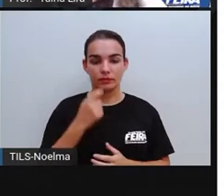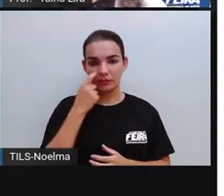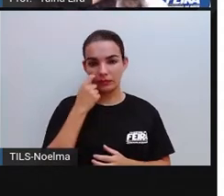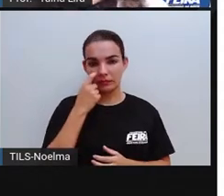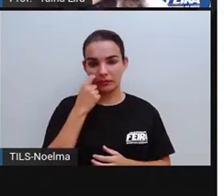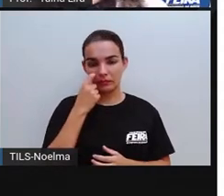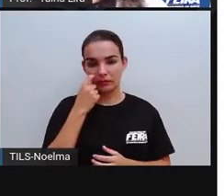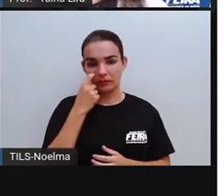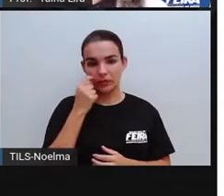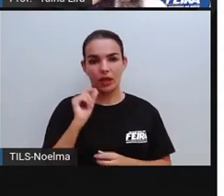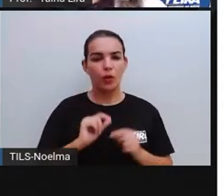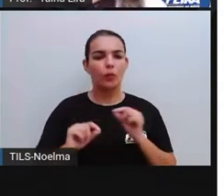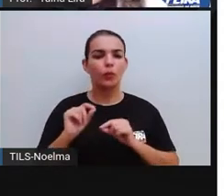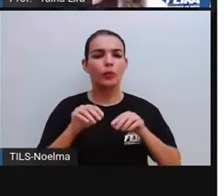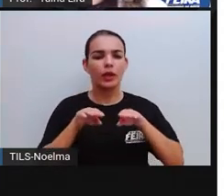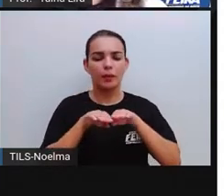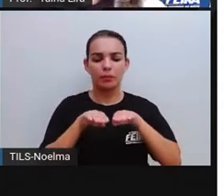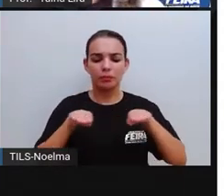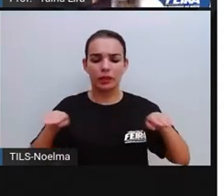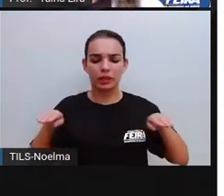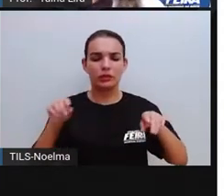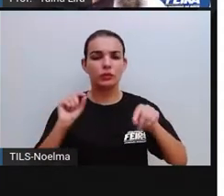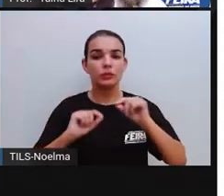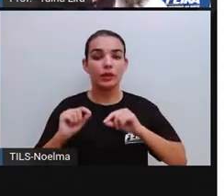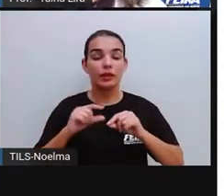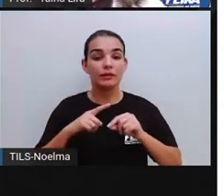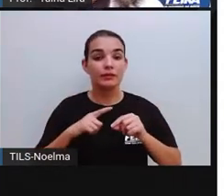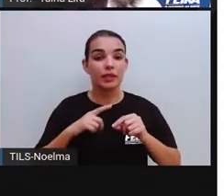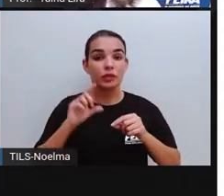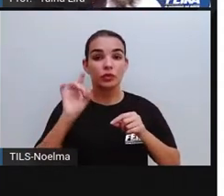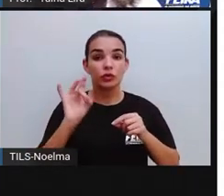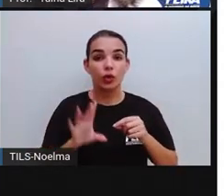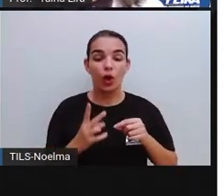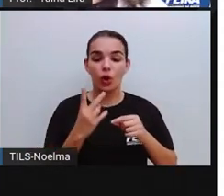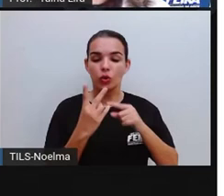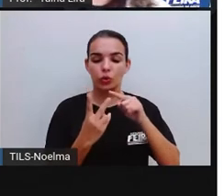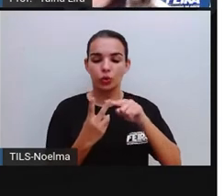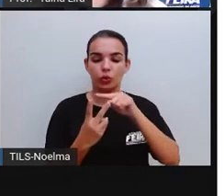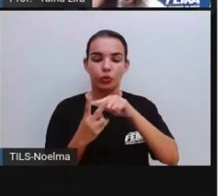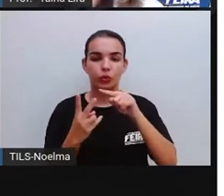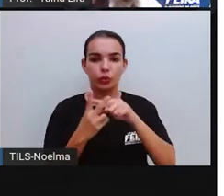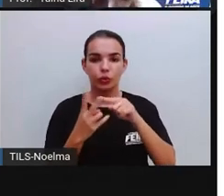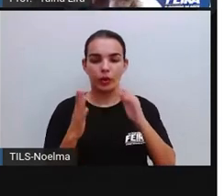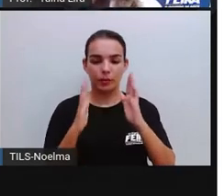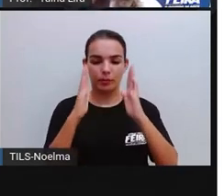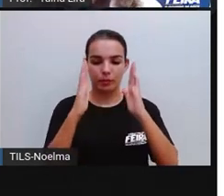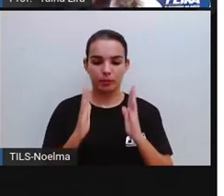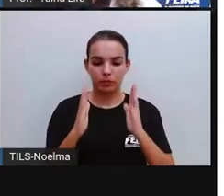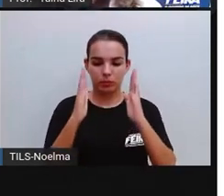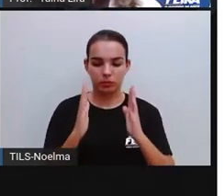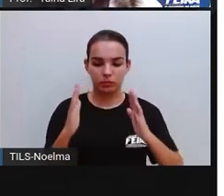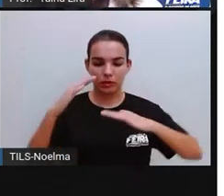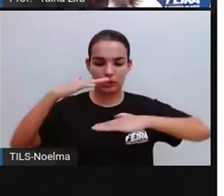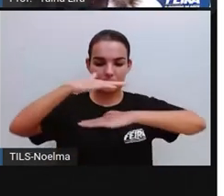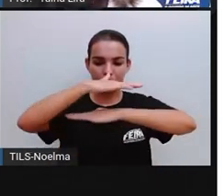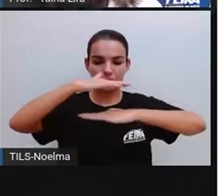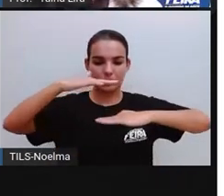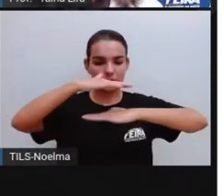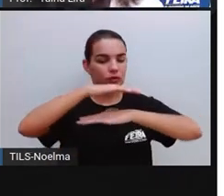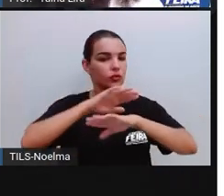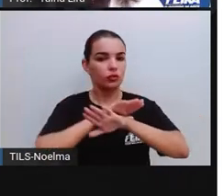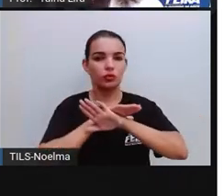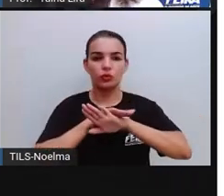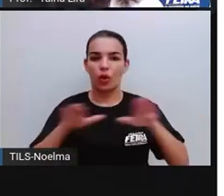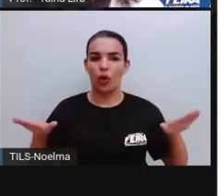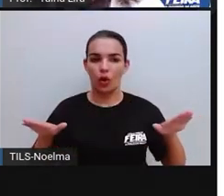Então, o que são figuras planas, Pró? São figuras que têm duas dimensões, o comprimento e a largura.